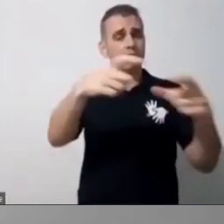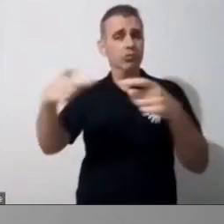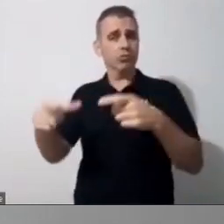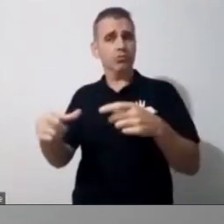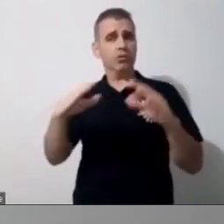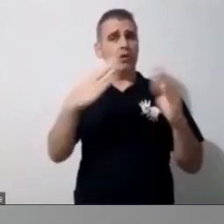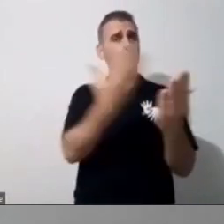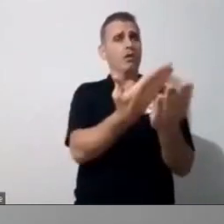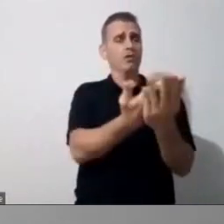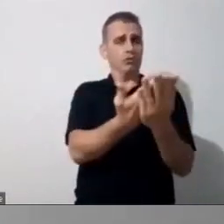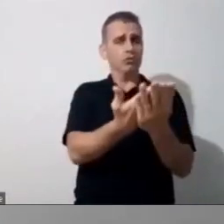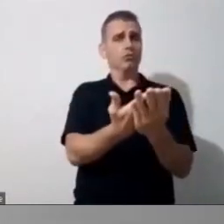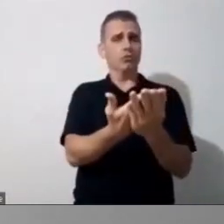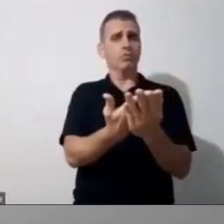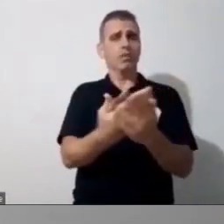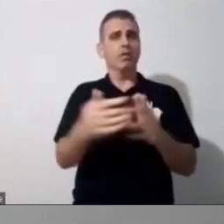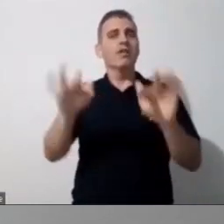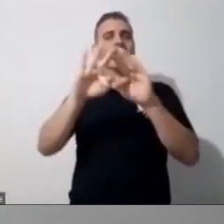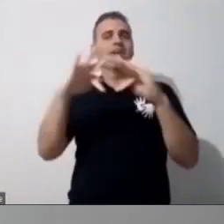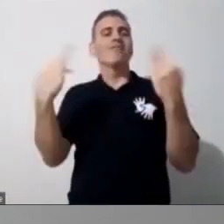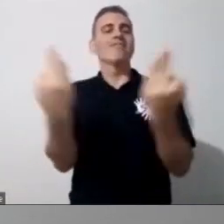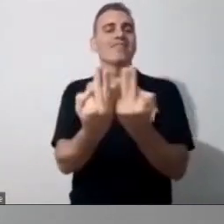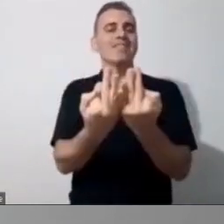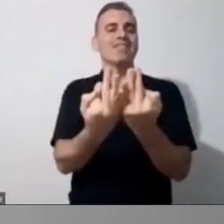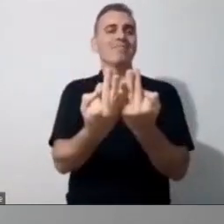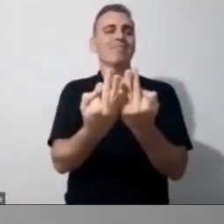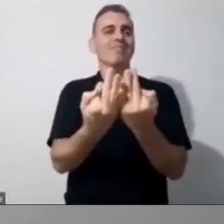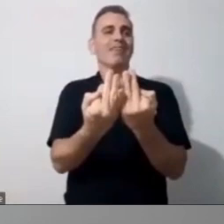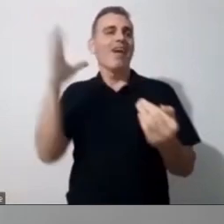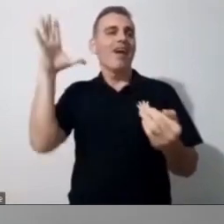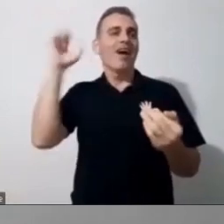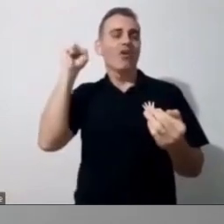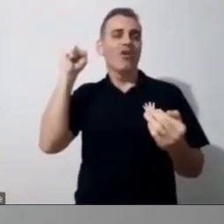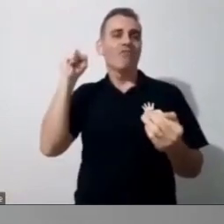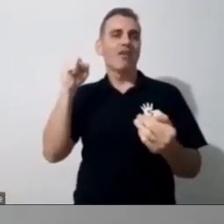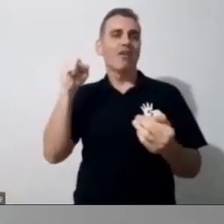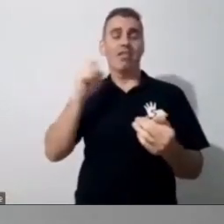ela vem de muitos nãos, ela vem de muita exclusão,